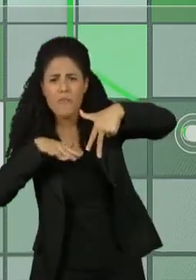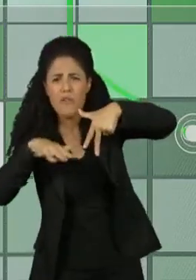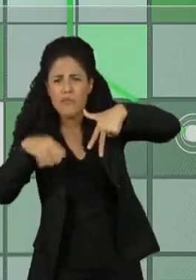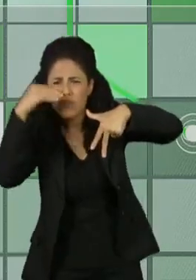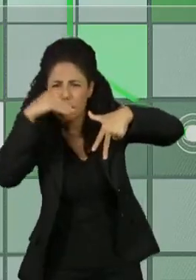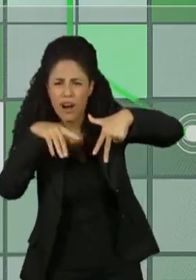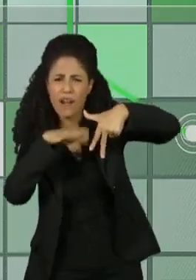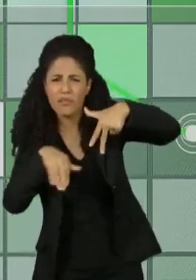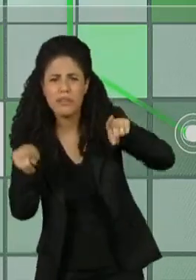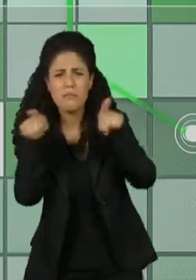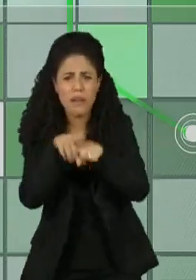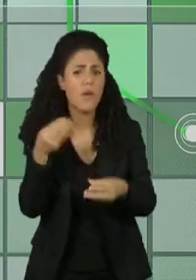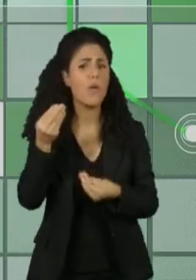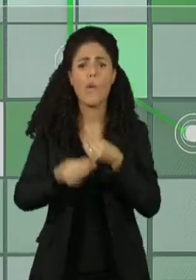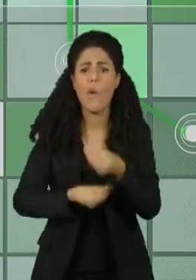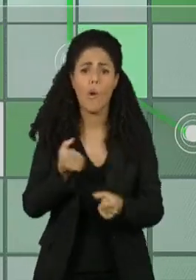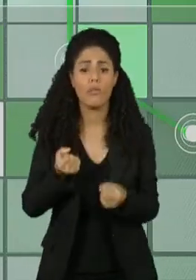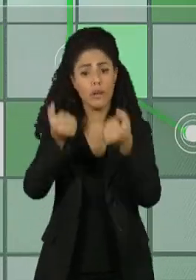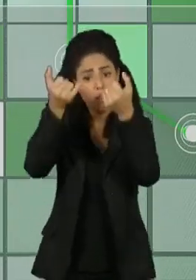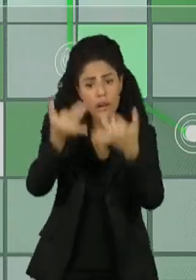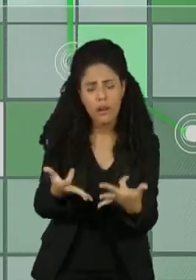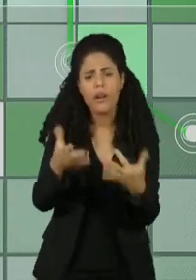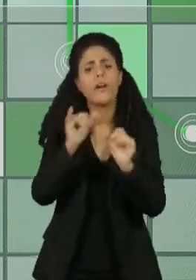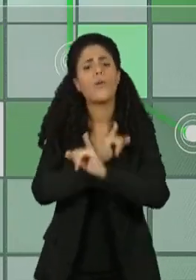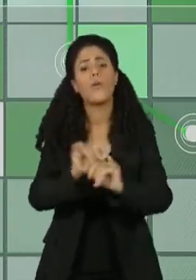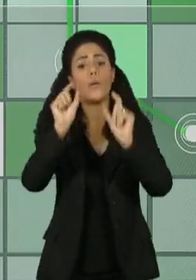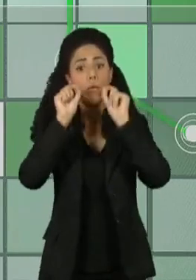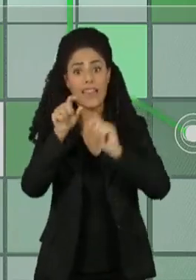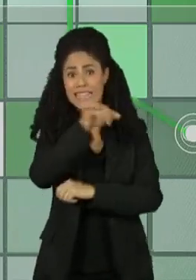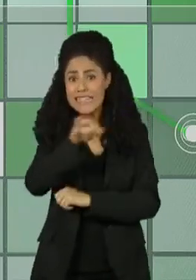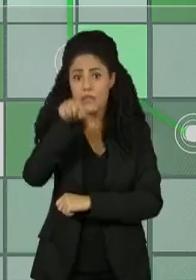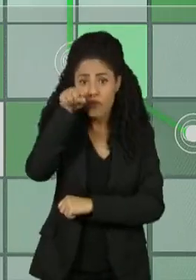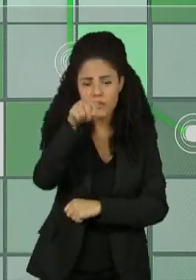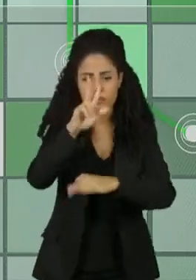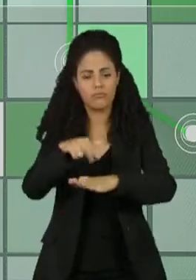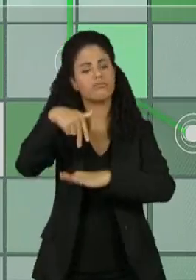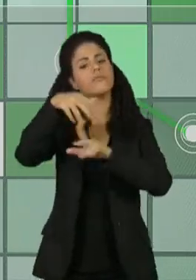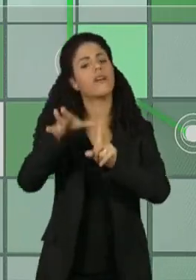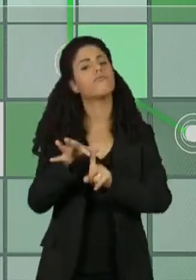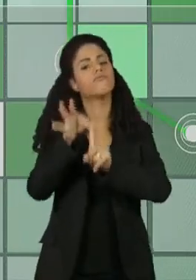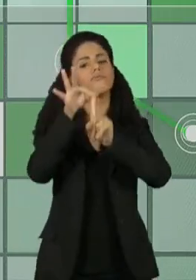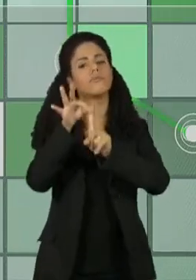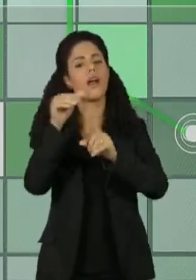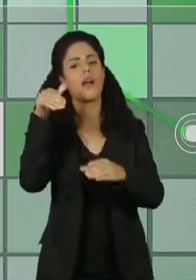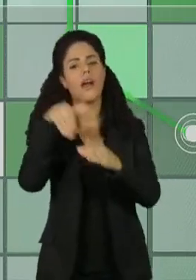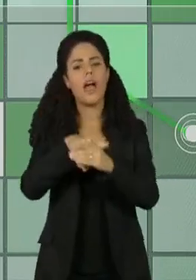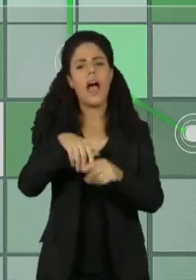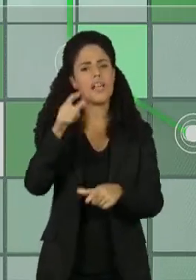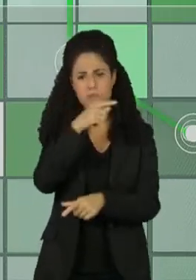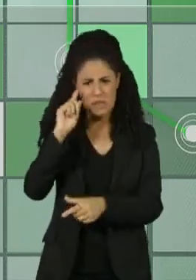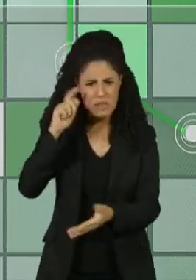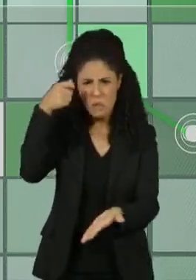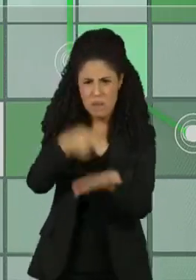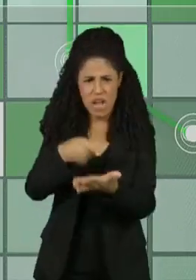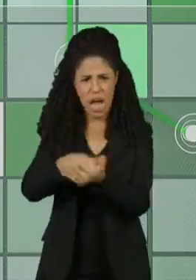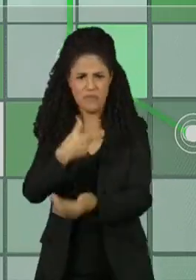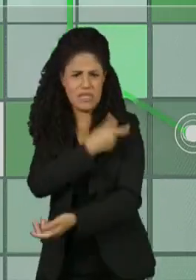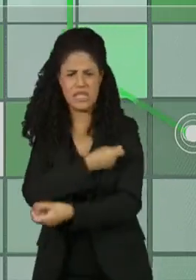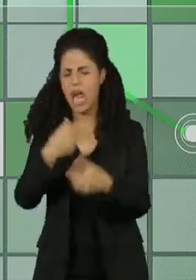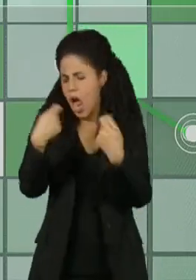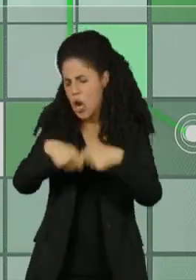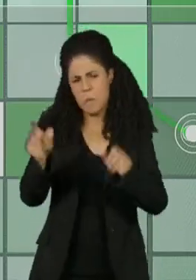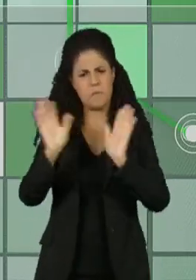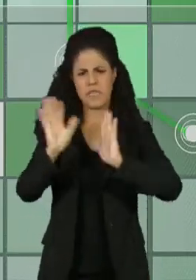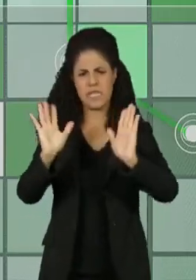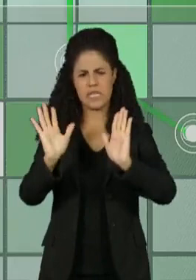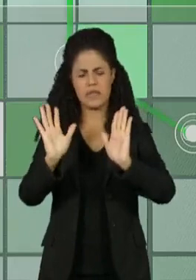Recentemente eu vi uma declaração sua, dizendo que se você for eleito, os servidores públicos não vão ser mais obrigados a se vacinar. Não